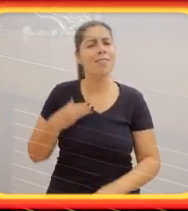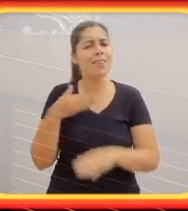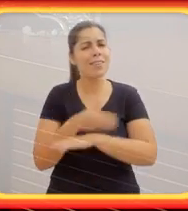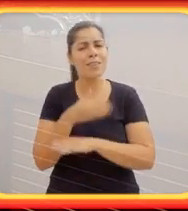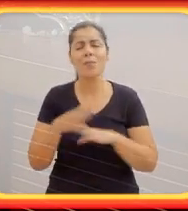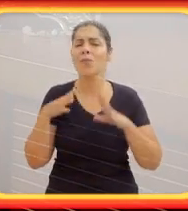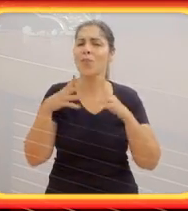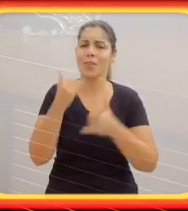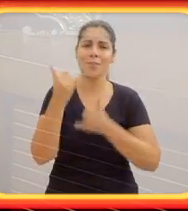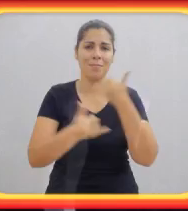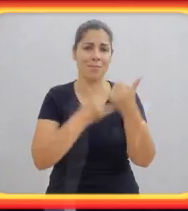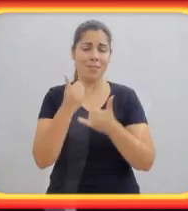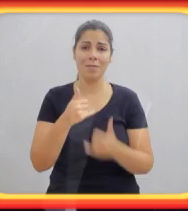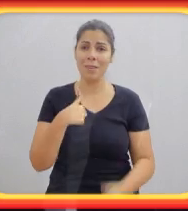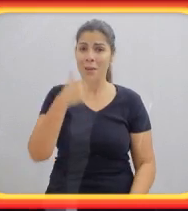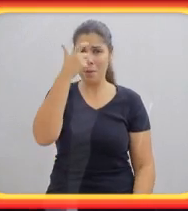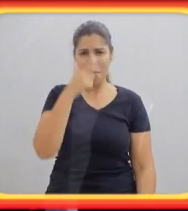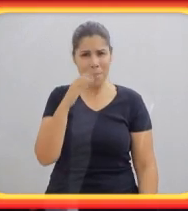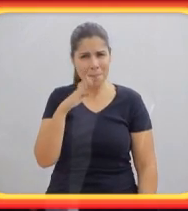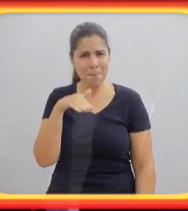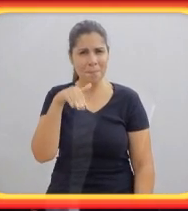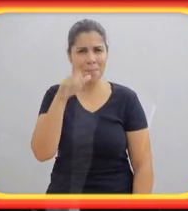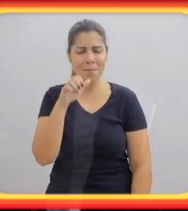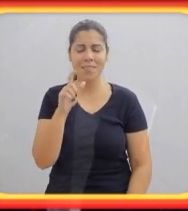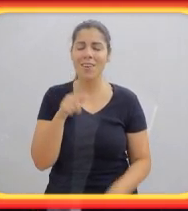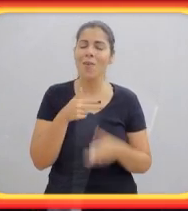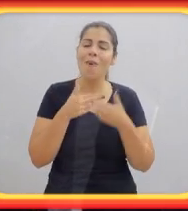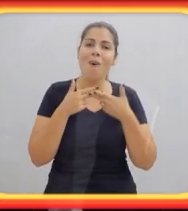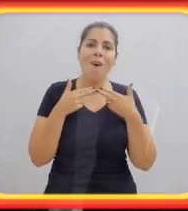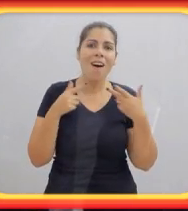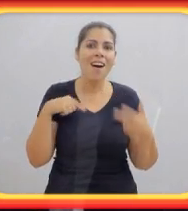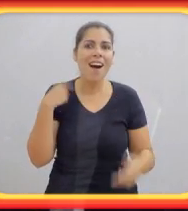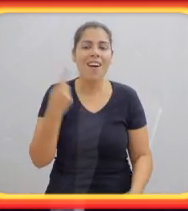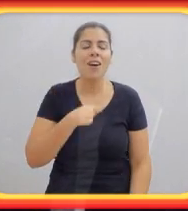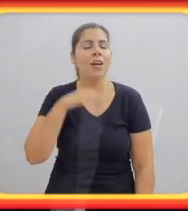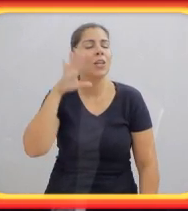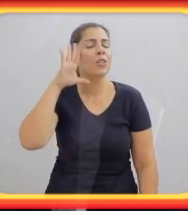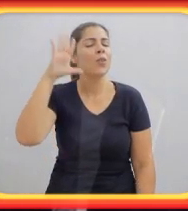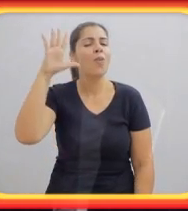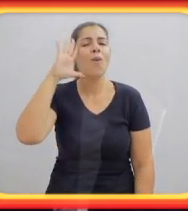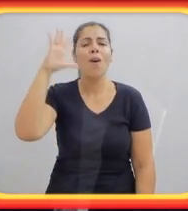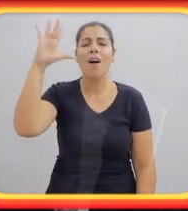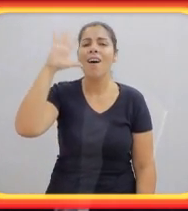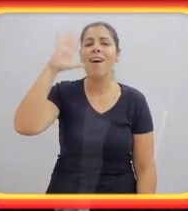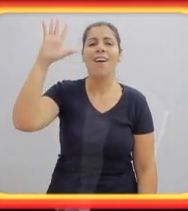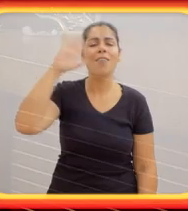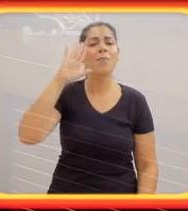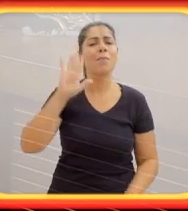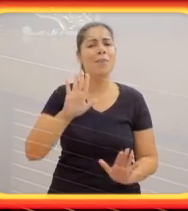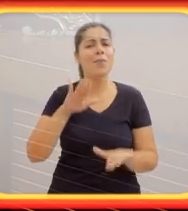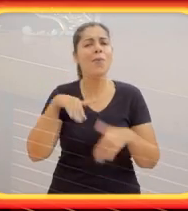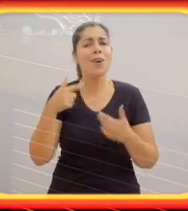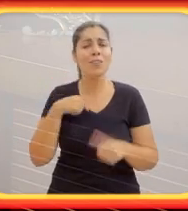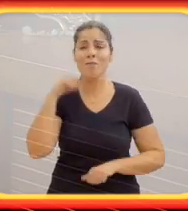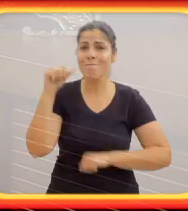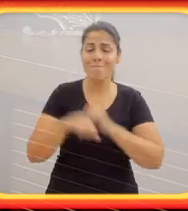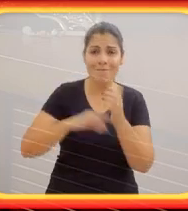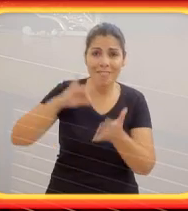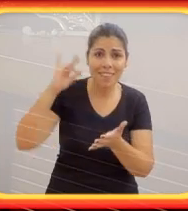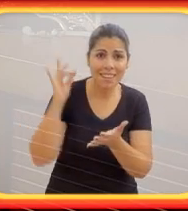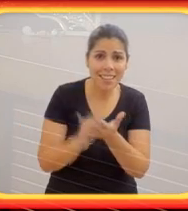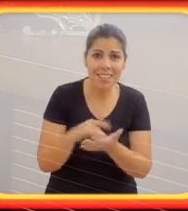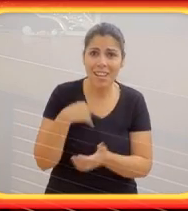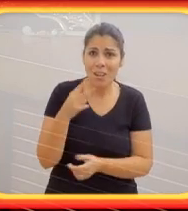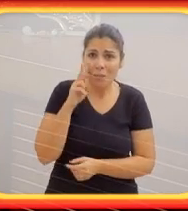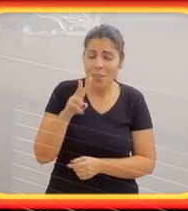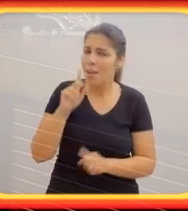ele ia ver a mãe nadar. Viajava com ele. Participava de todas as brincadeiras. Ser mãe é uma coisa